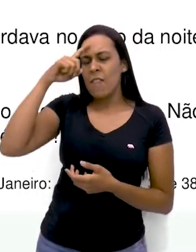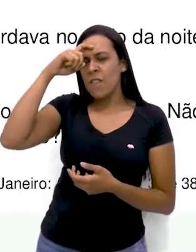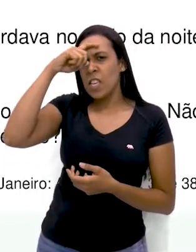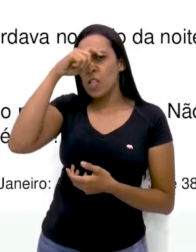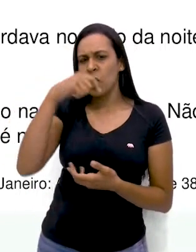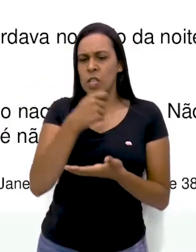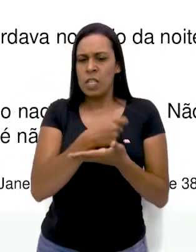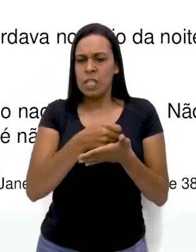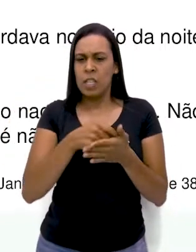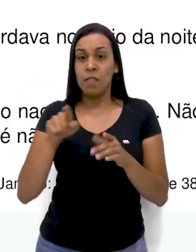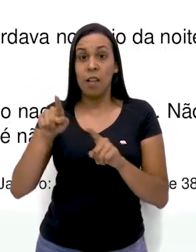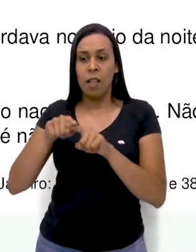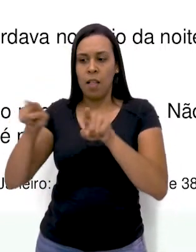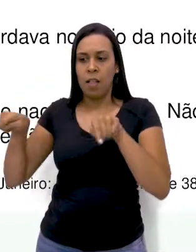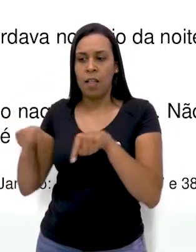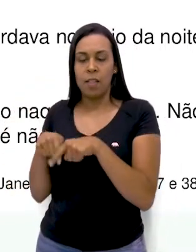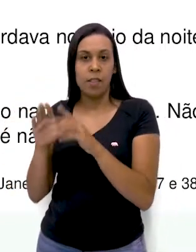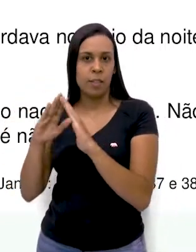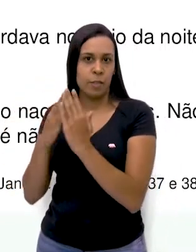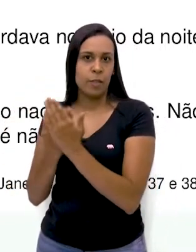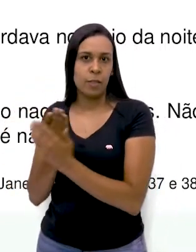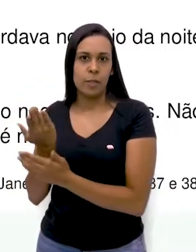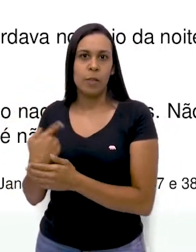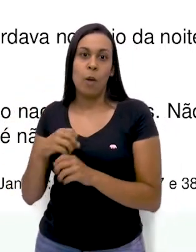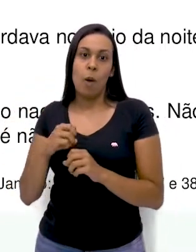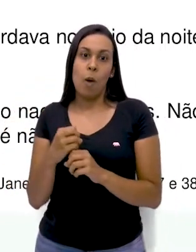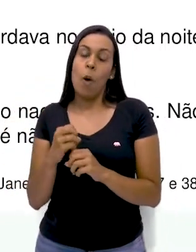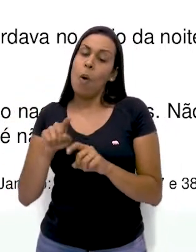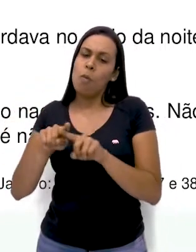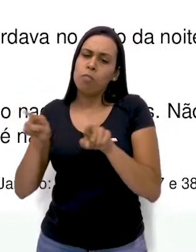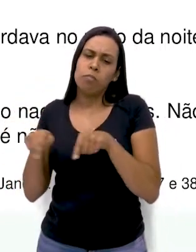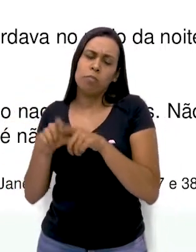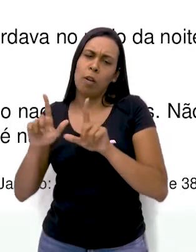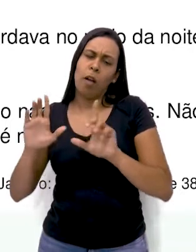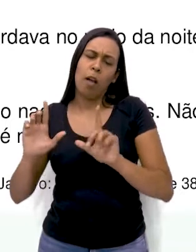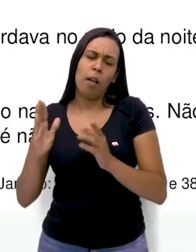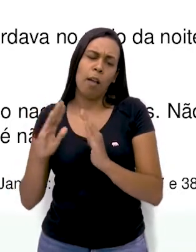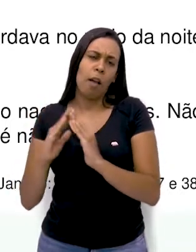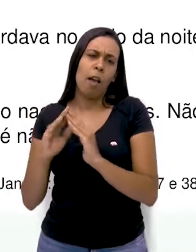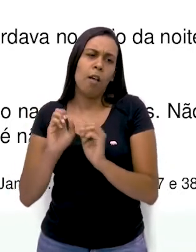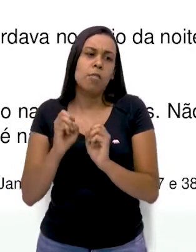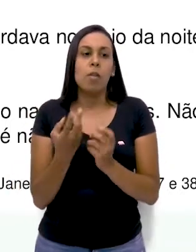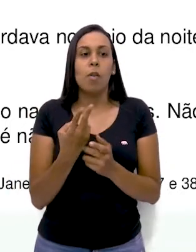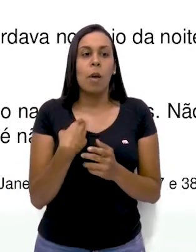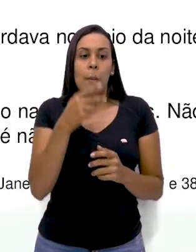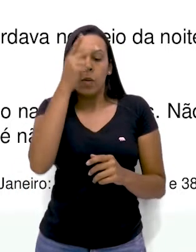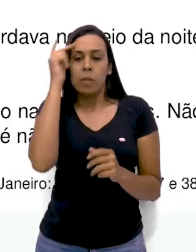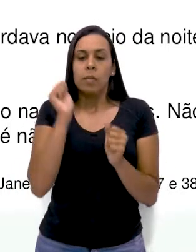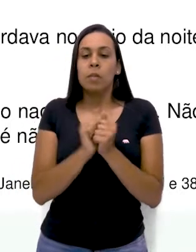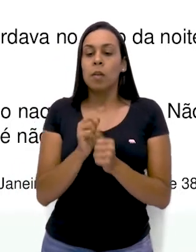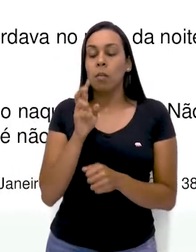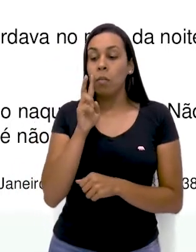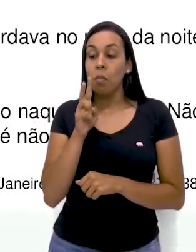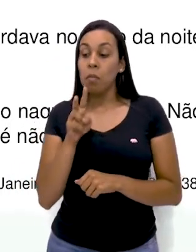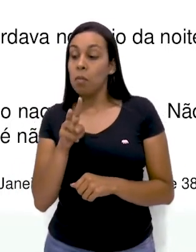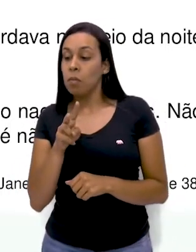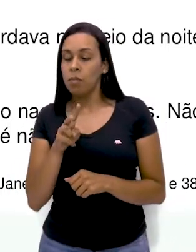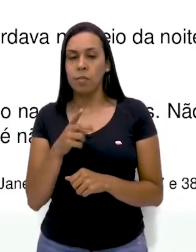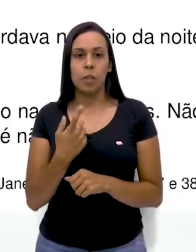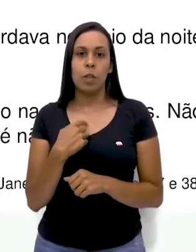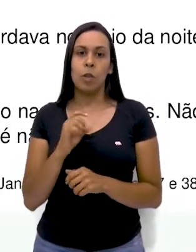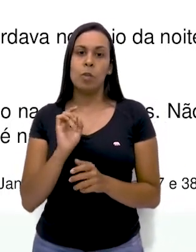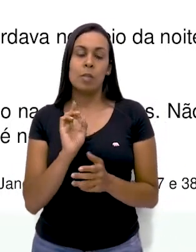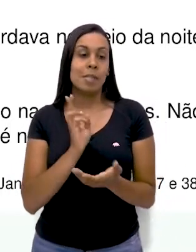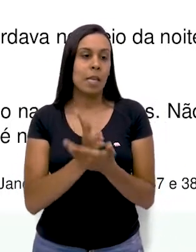escrever na sala ou tendo alguém por perto. A impressão era que eu só escrevia